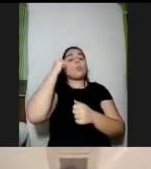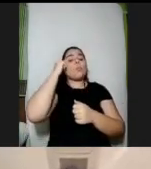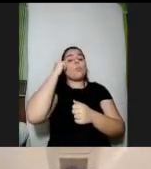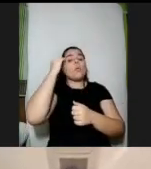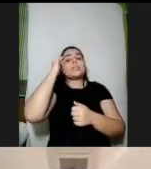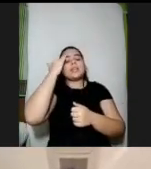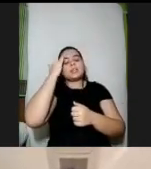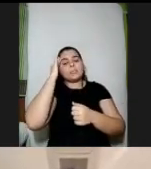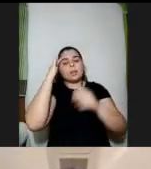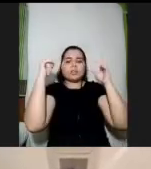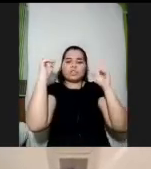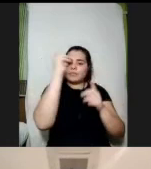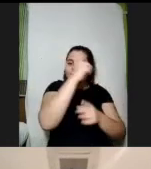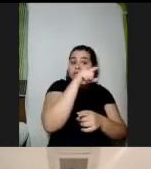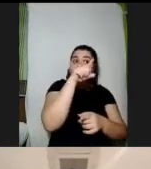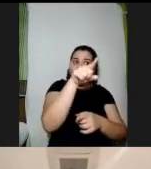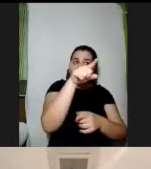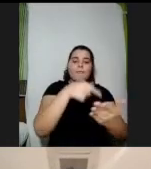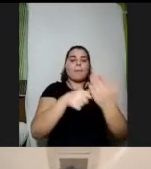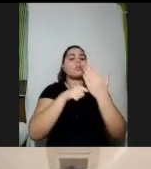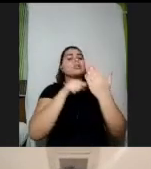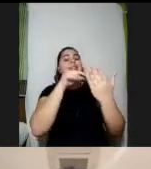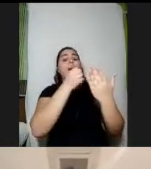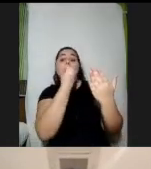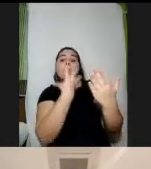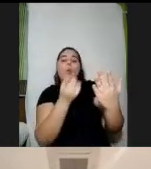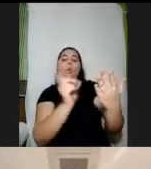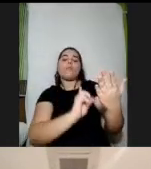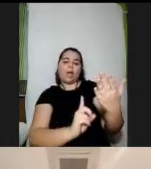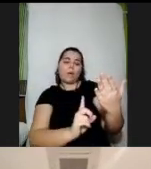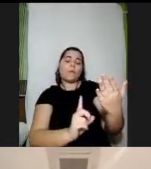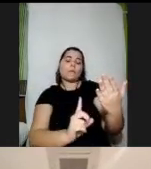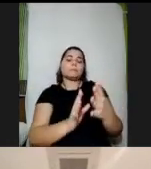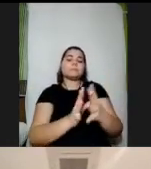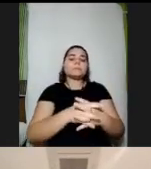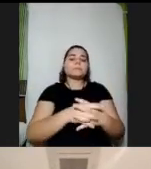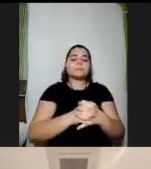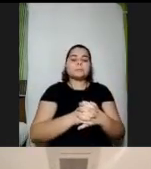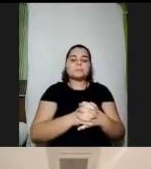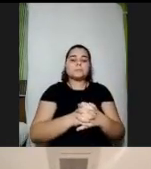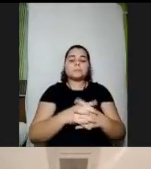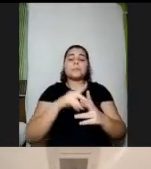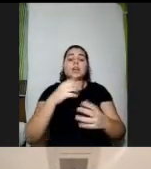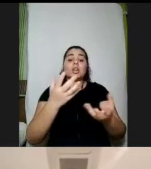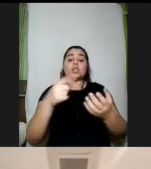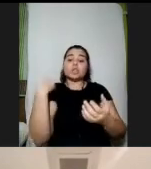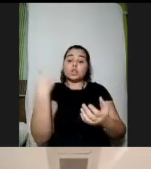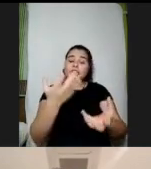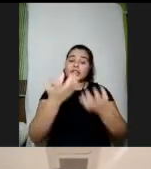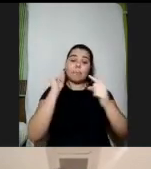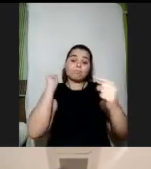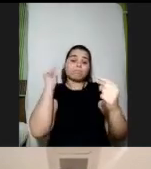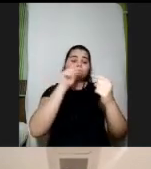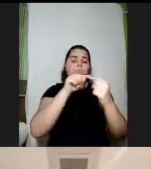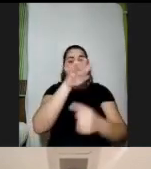está bom ou não então assim são os nossos chefes a gente quer chegar em todo mundo e se chegar até eles vai